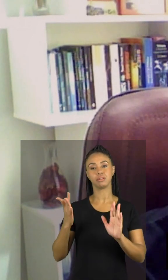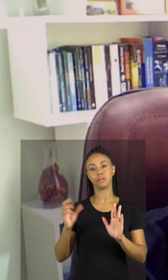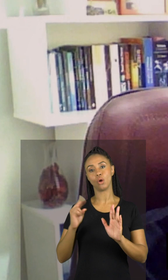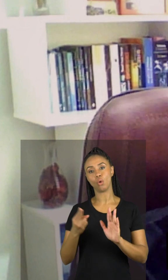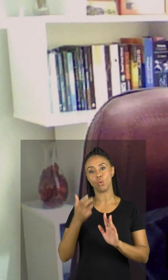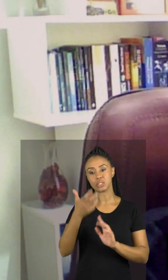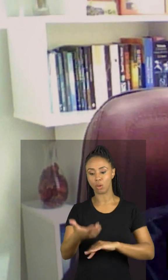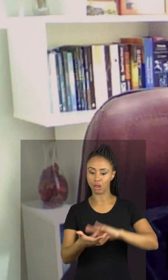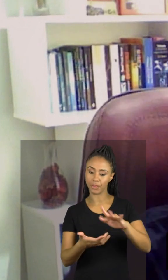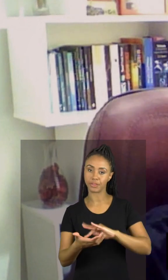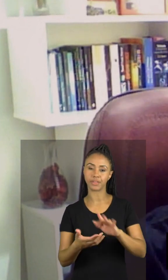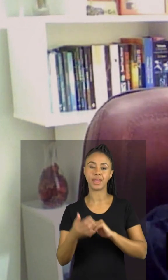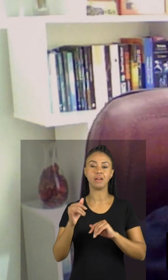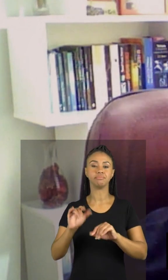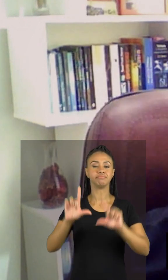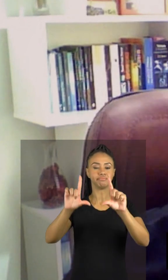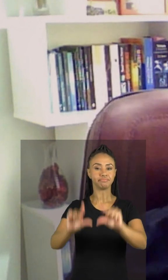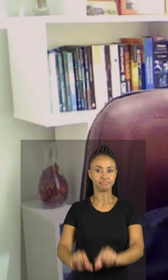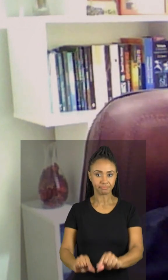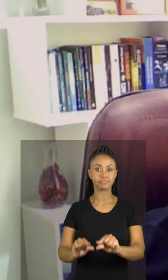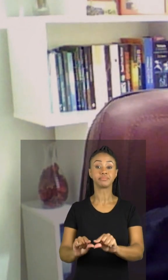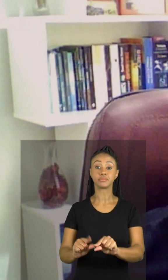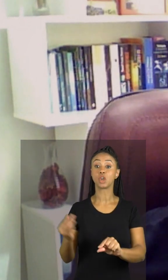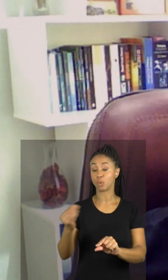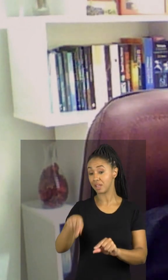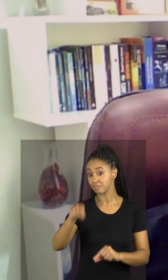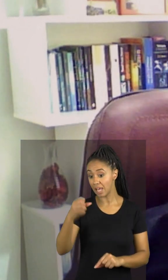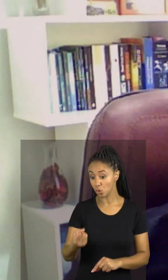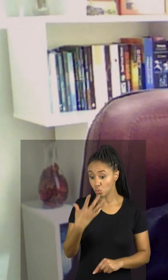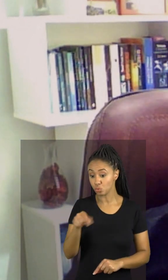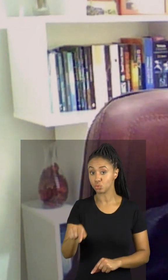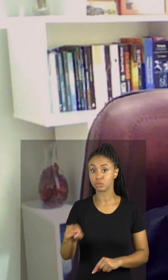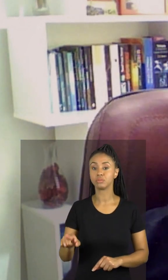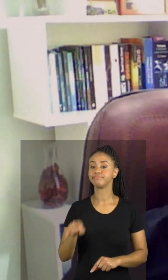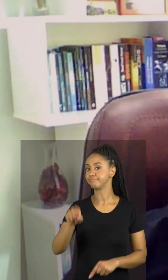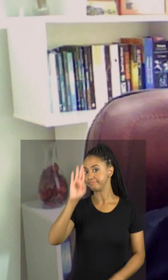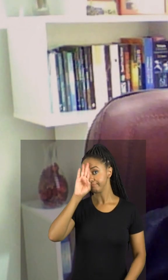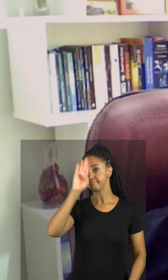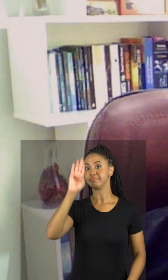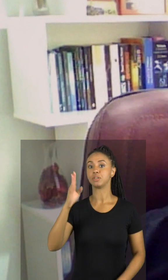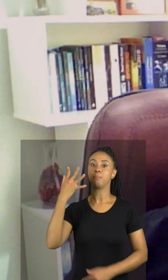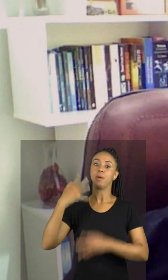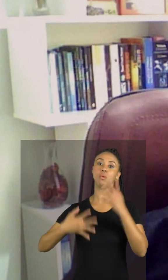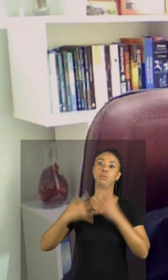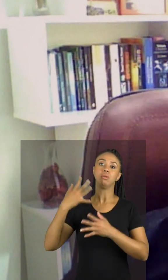seria o ideal, né? Porque a luz emitida das telas é a principal agente que